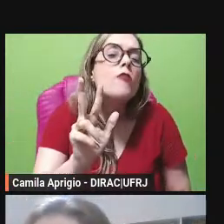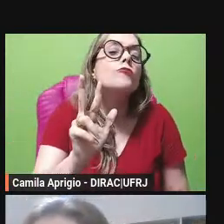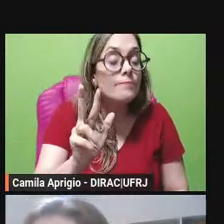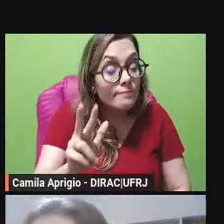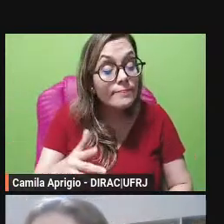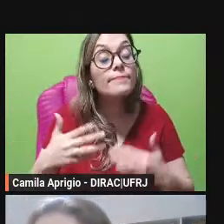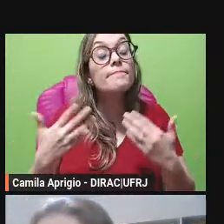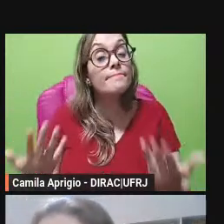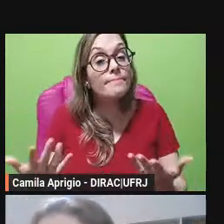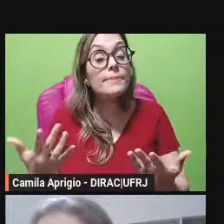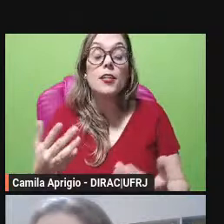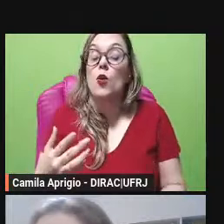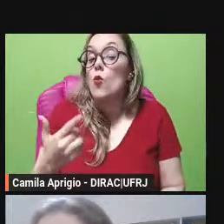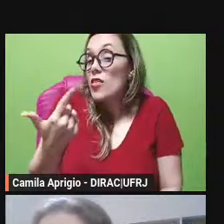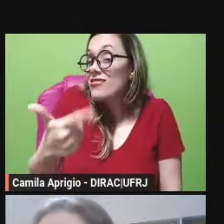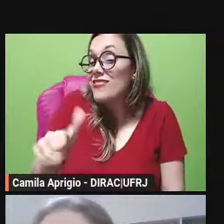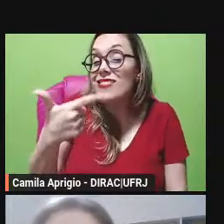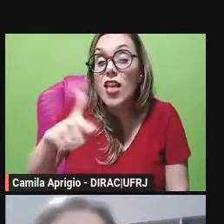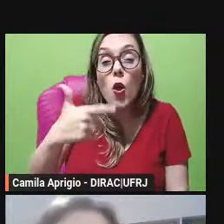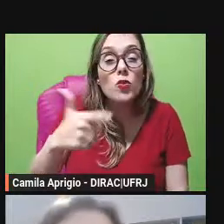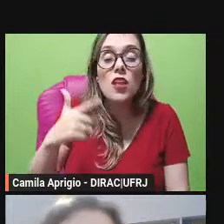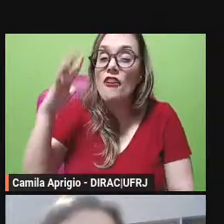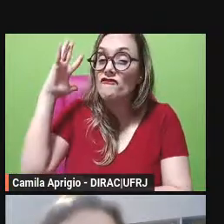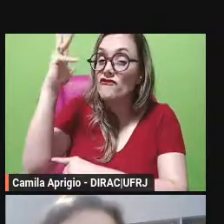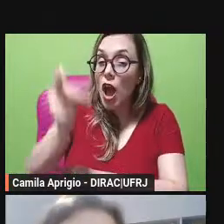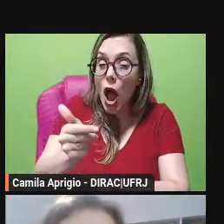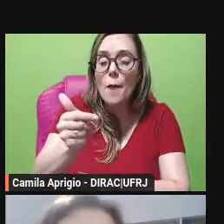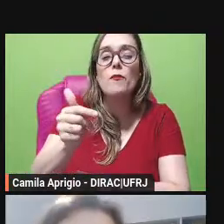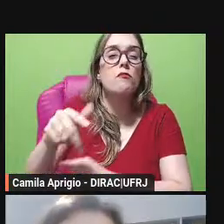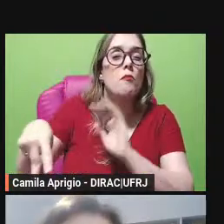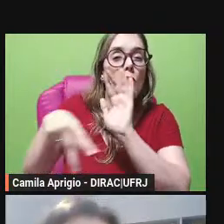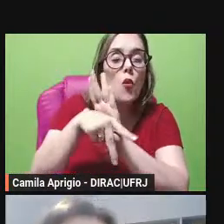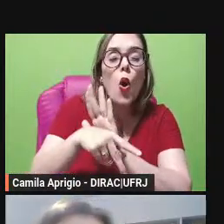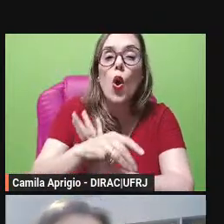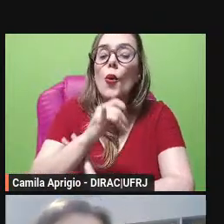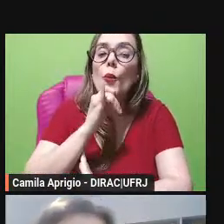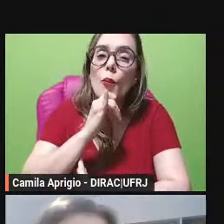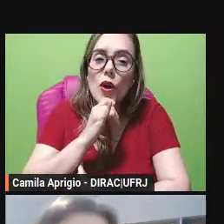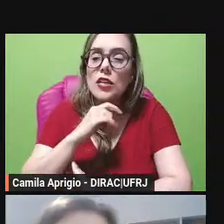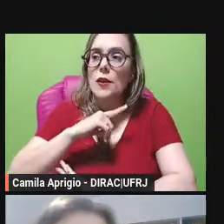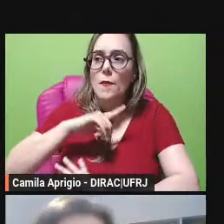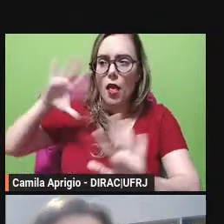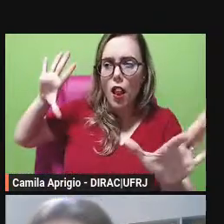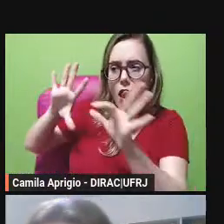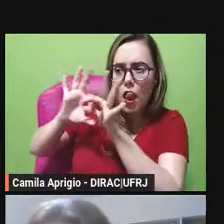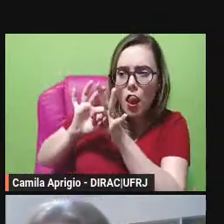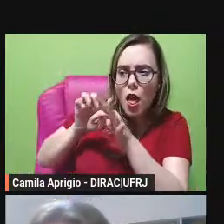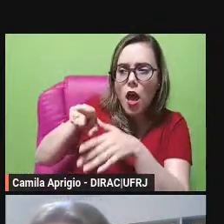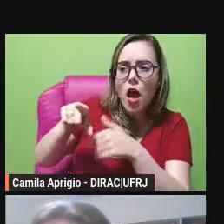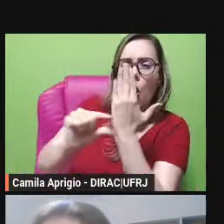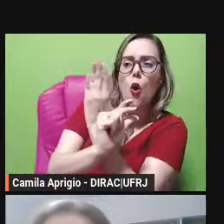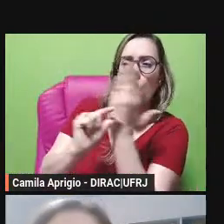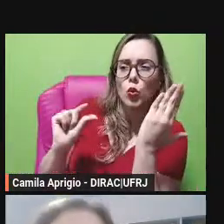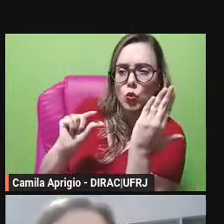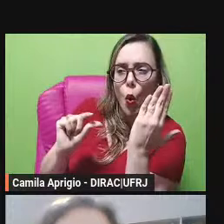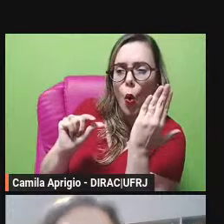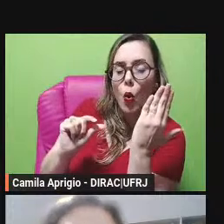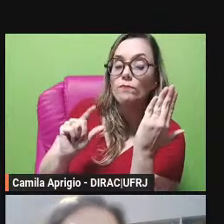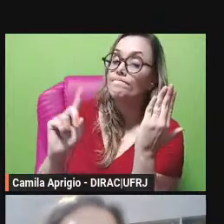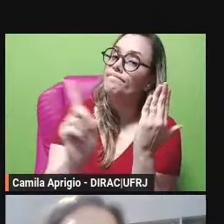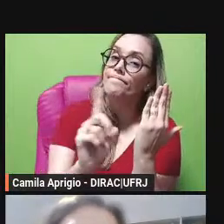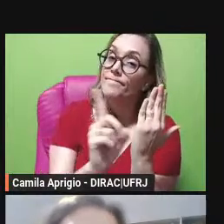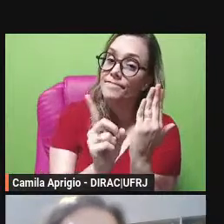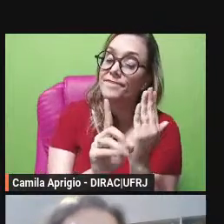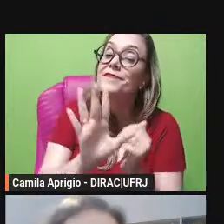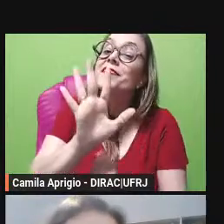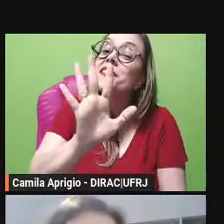fábula que seja garantidamente atribuída a ele como autor é ele que é